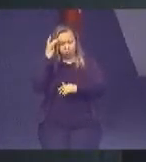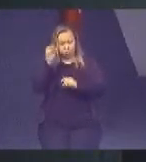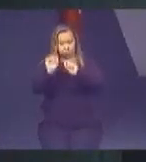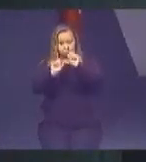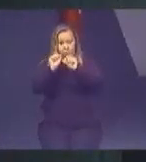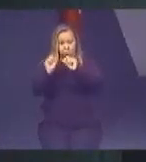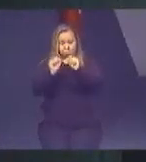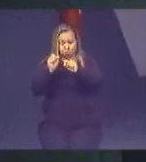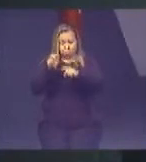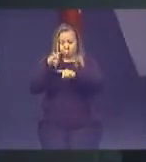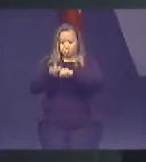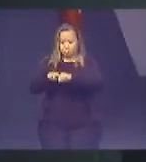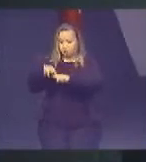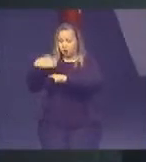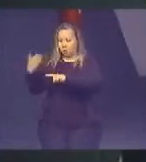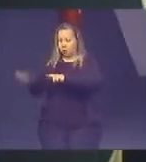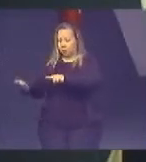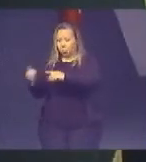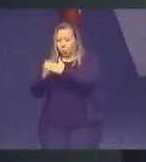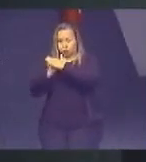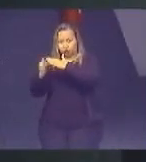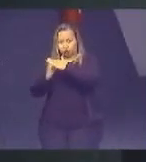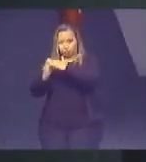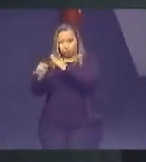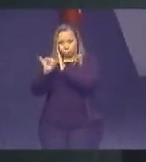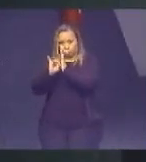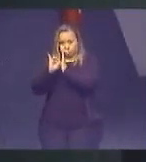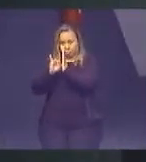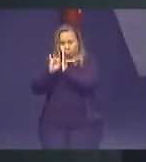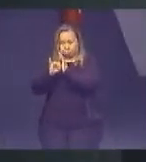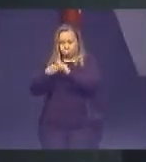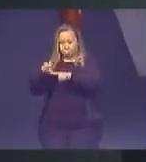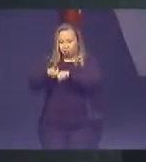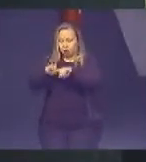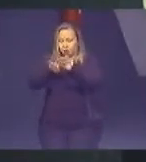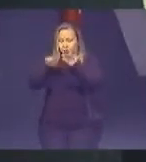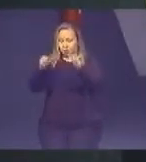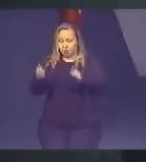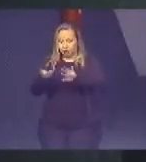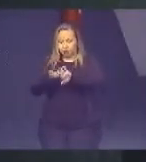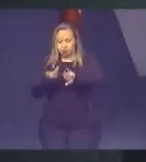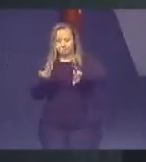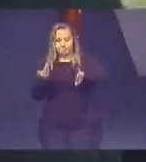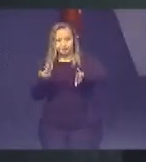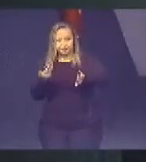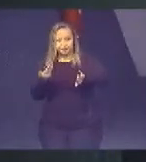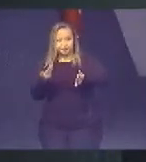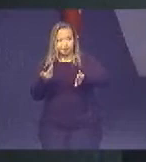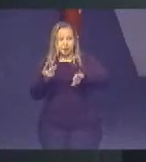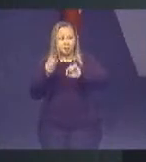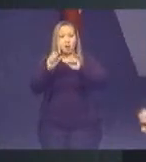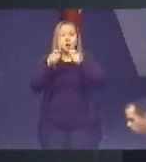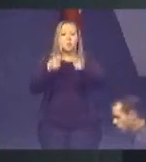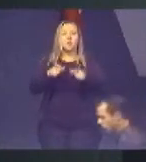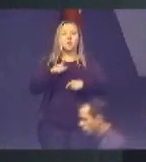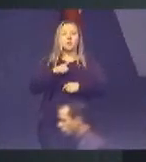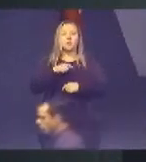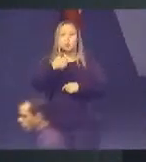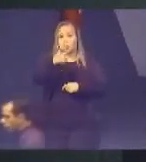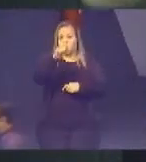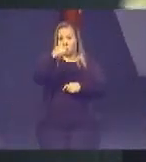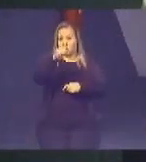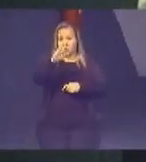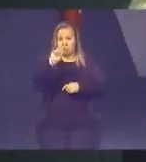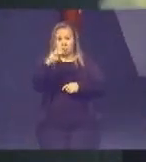sento ao lado do Instituto de Identificação numa mesa separada e onde eu tenho 11 ou